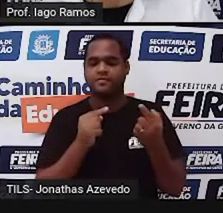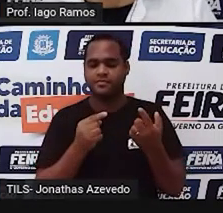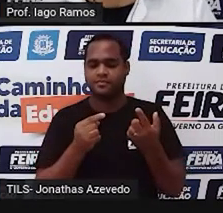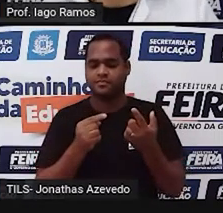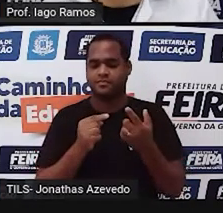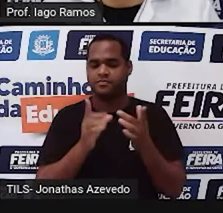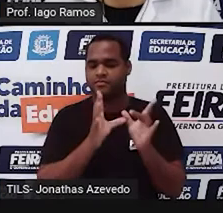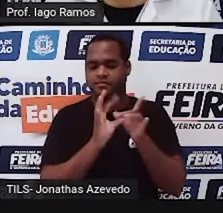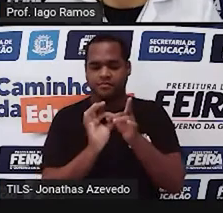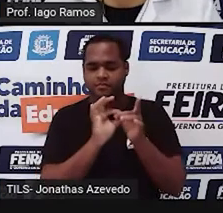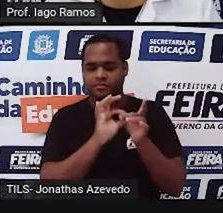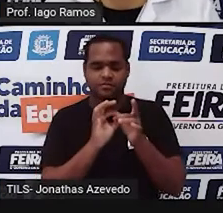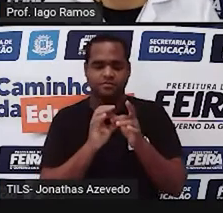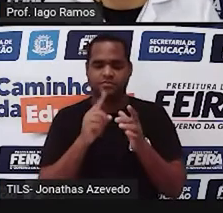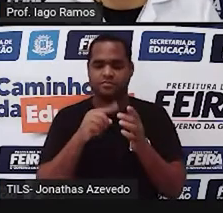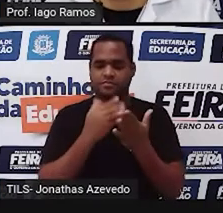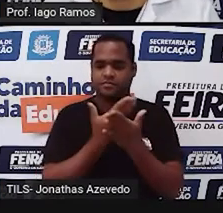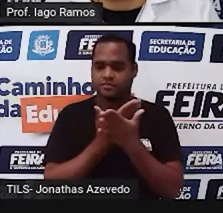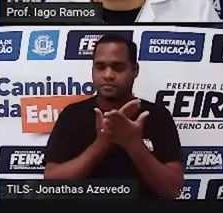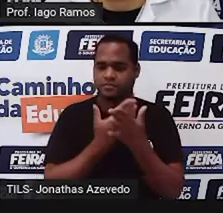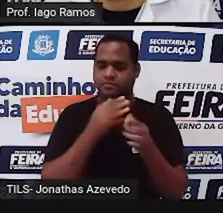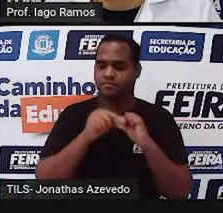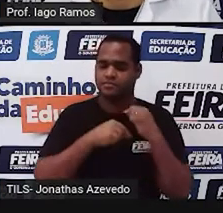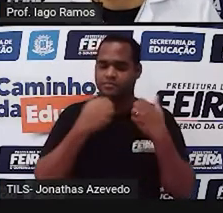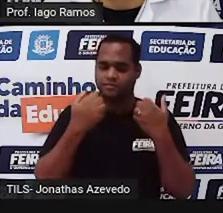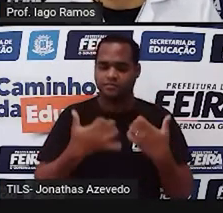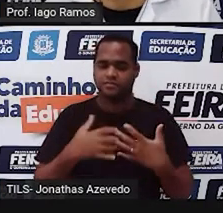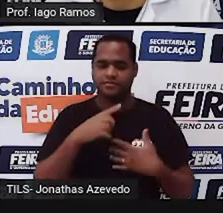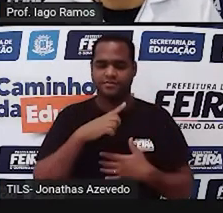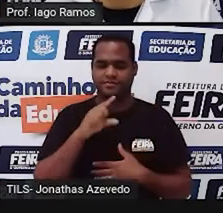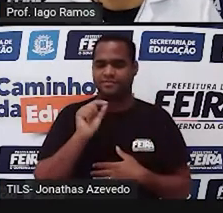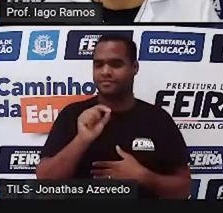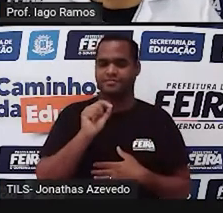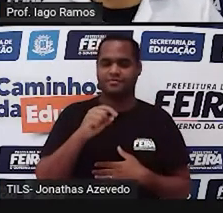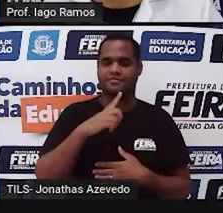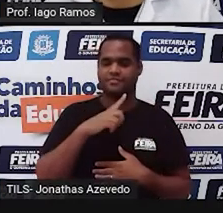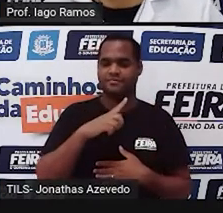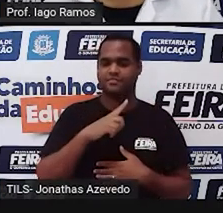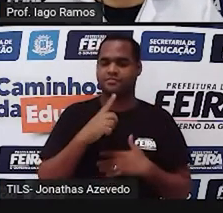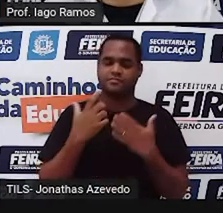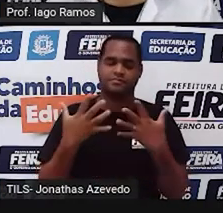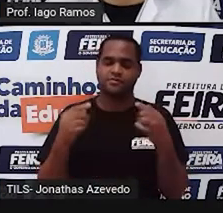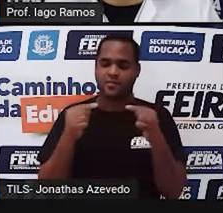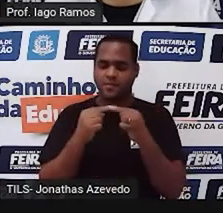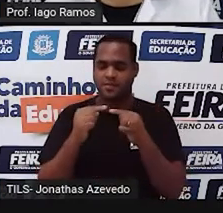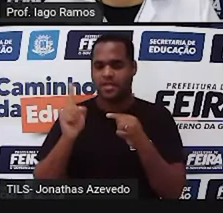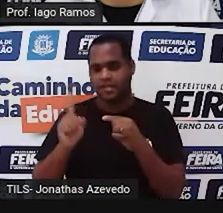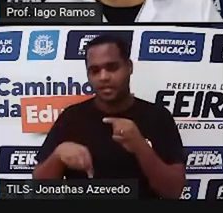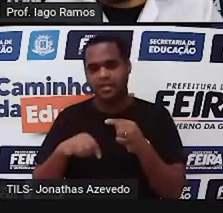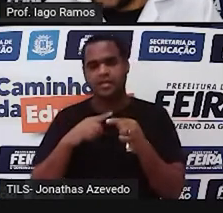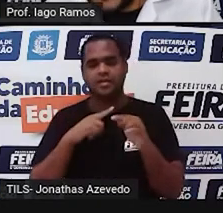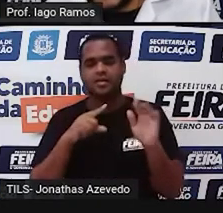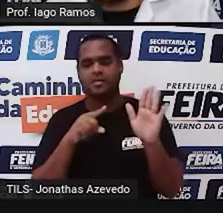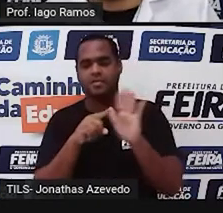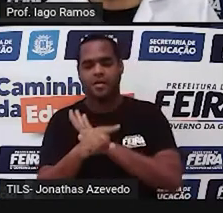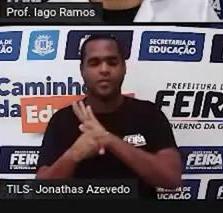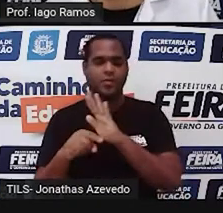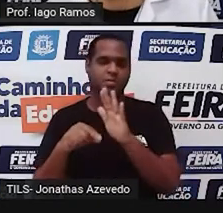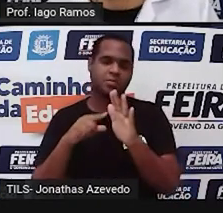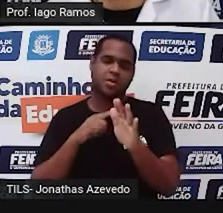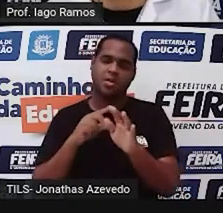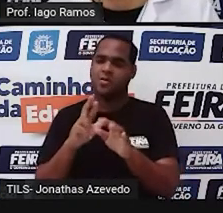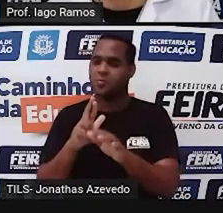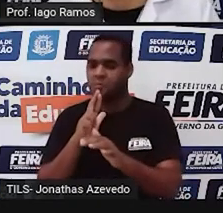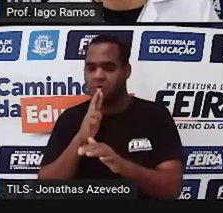vem estudando aí, tá? Em algumas aulas, beleza? Então vai ser mais ou menos ali um joguinho de perguntas e